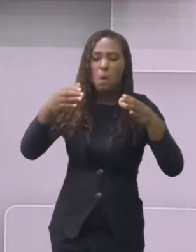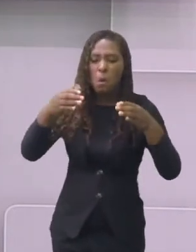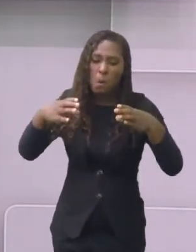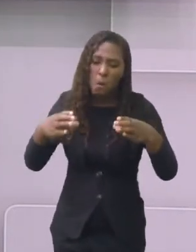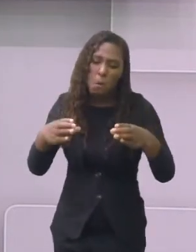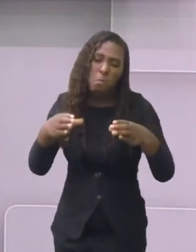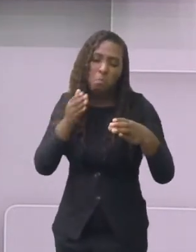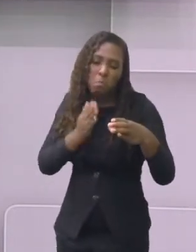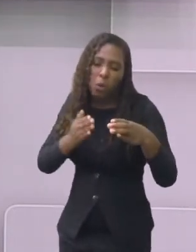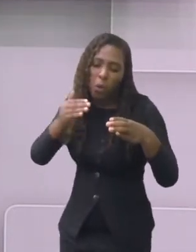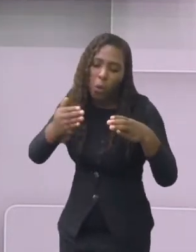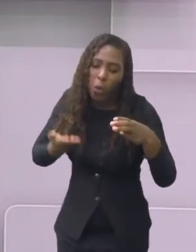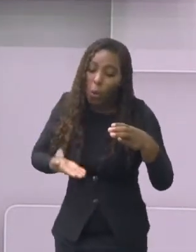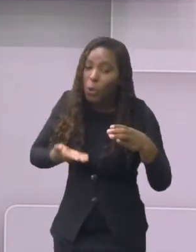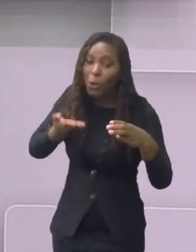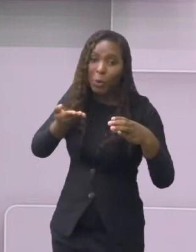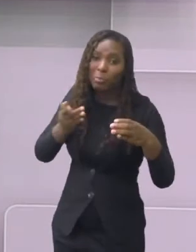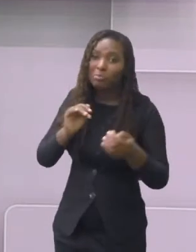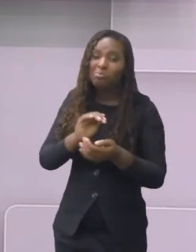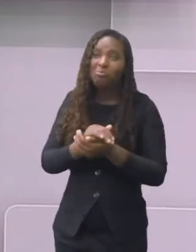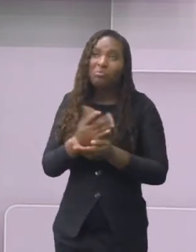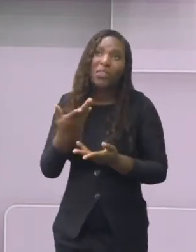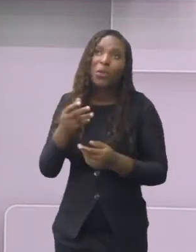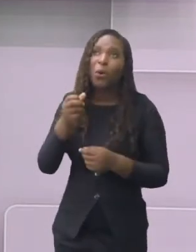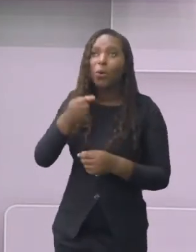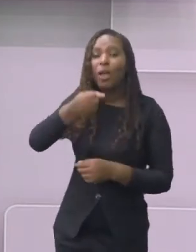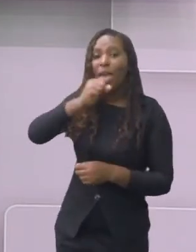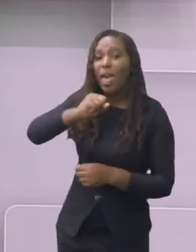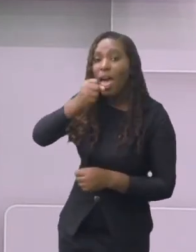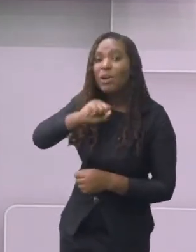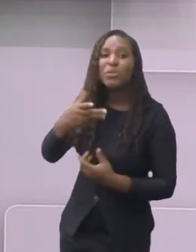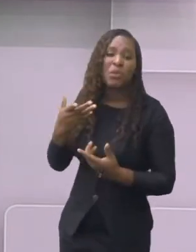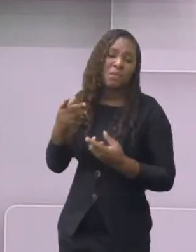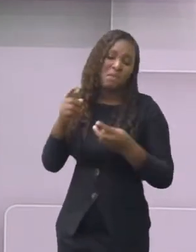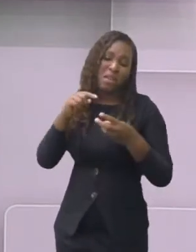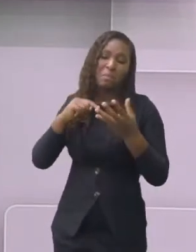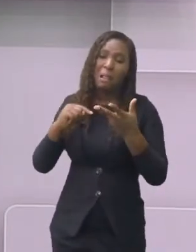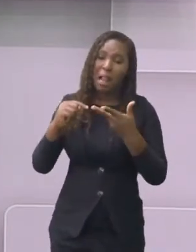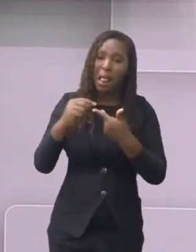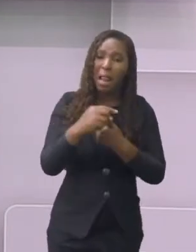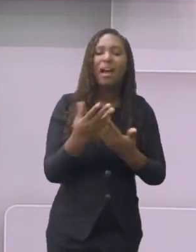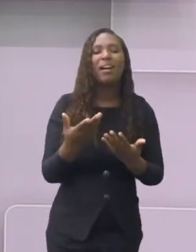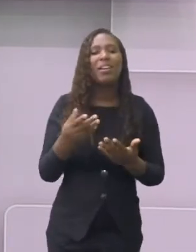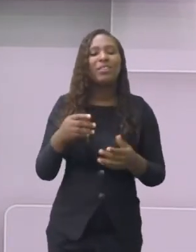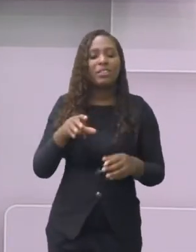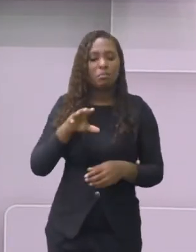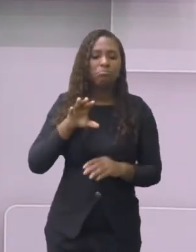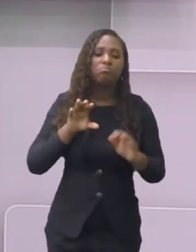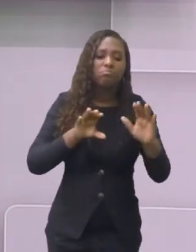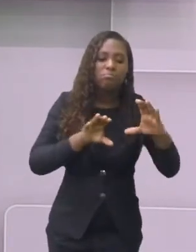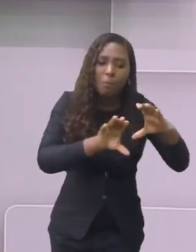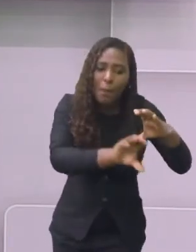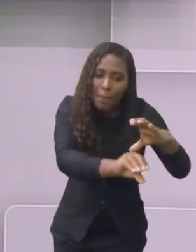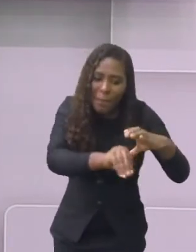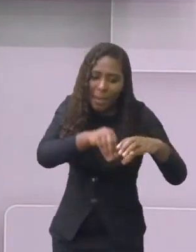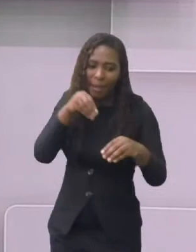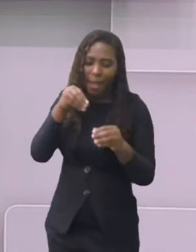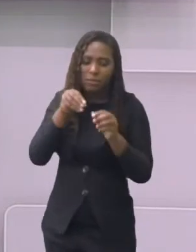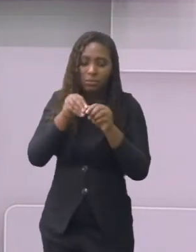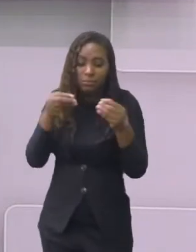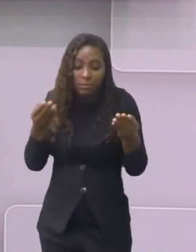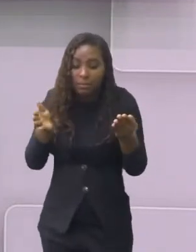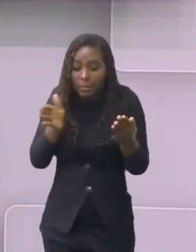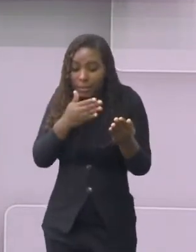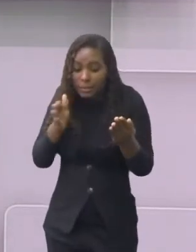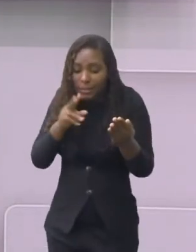ordem que era importante dentro para que aquele, né, para que aquele ingrediente ou para que aquele bolo, sorvete desse